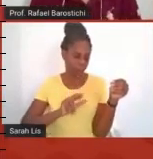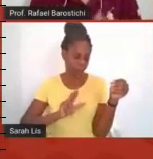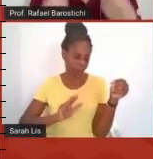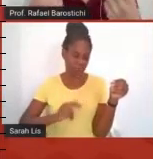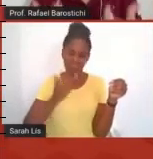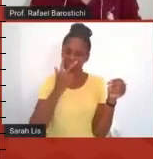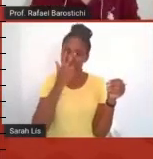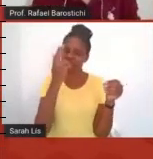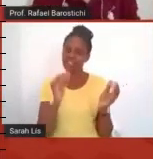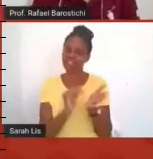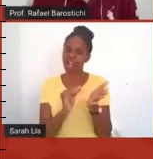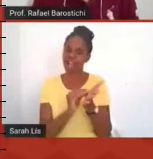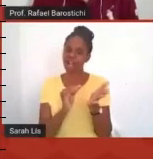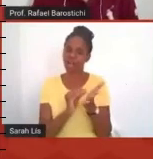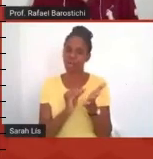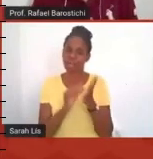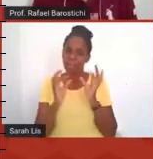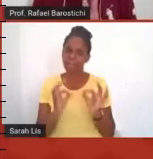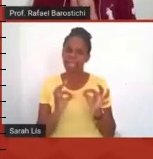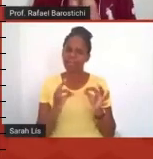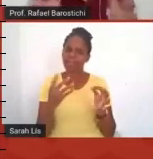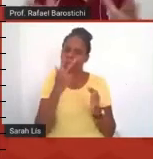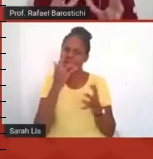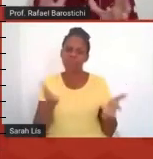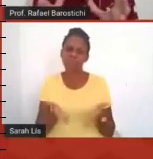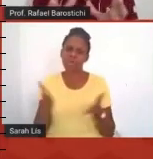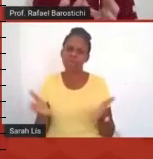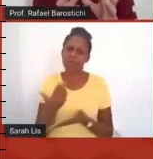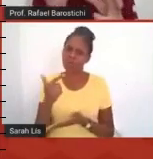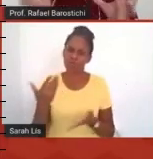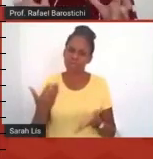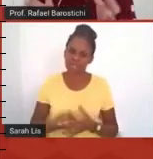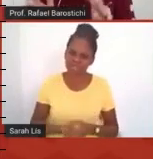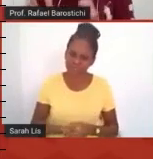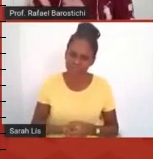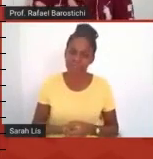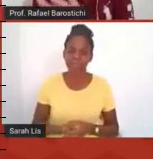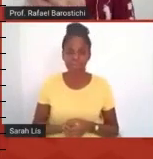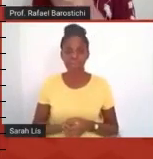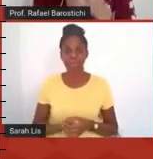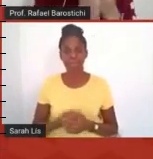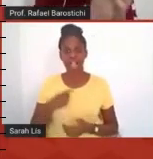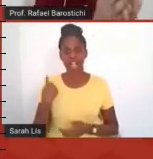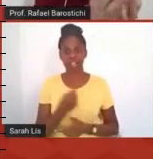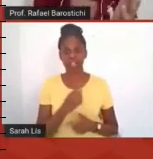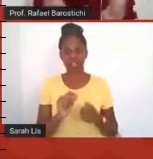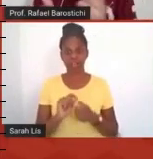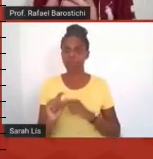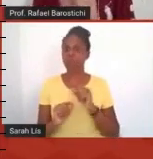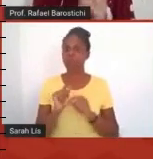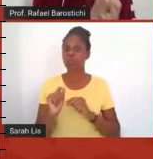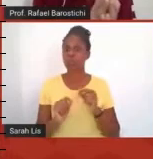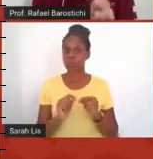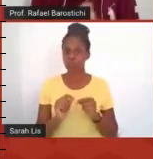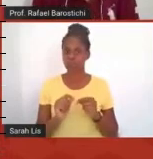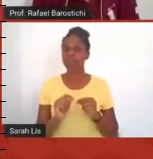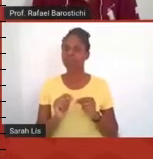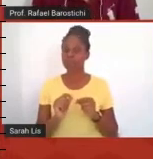que de fato motiva o aluno a fazer, no caso, essencialmente o nós fizemos foi transferir